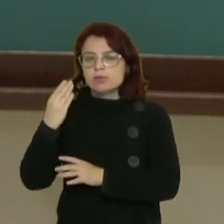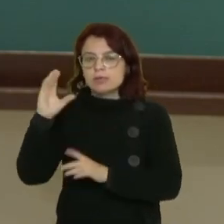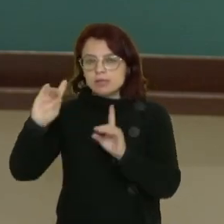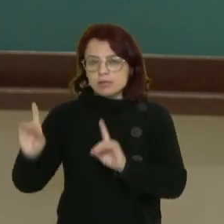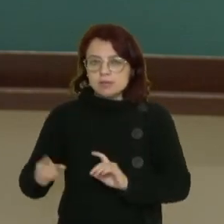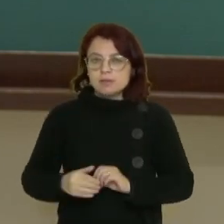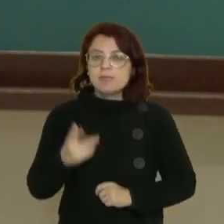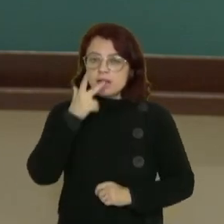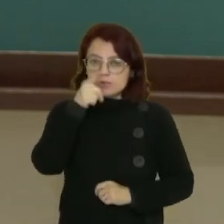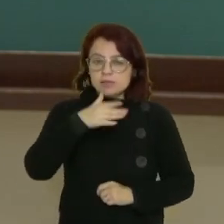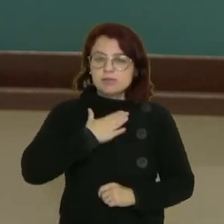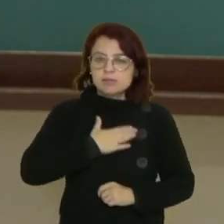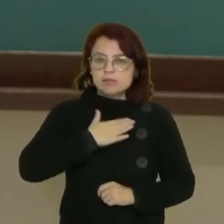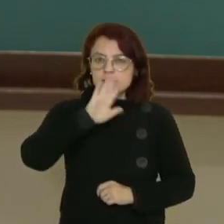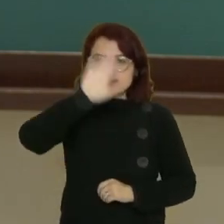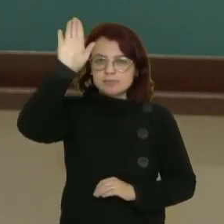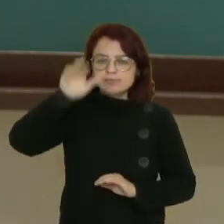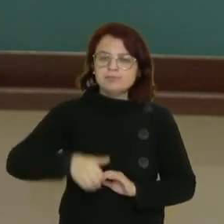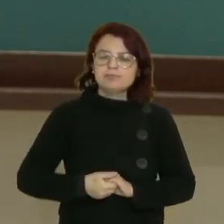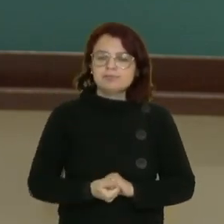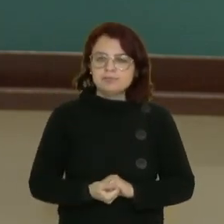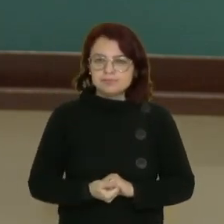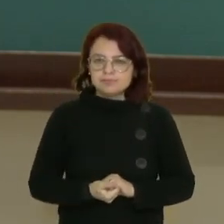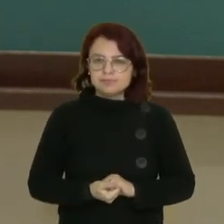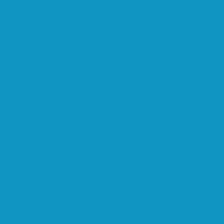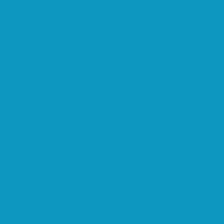Espero que vocês tenham gostado e até breve.